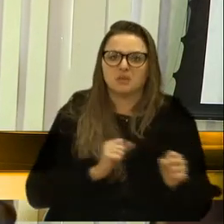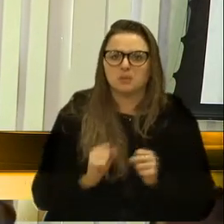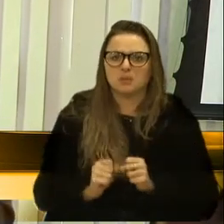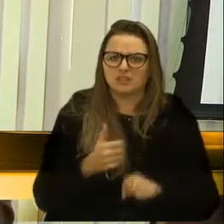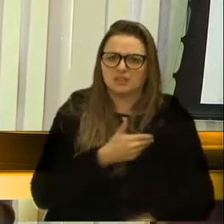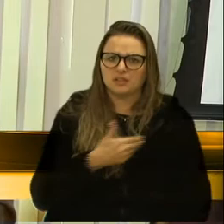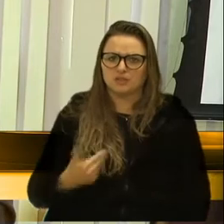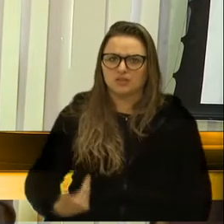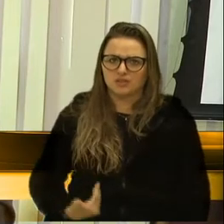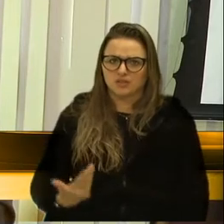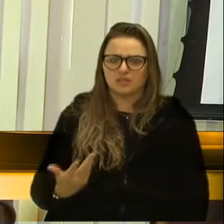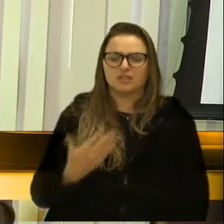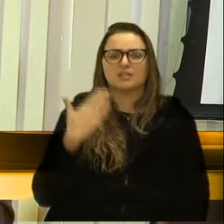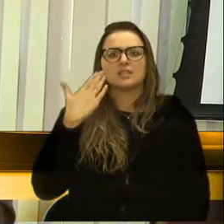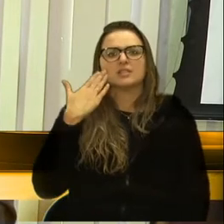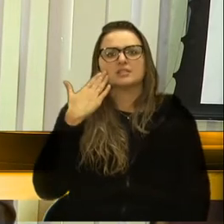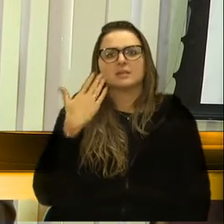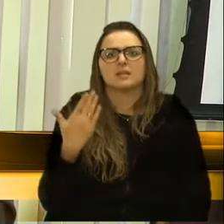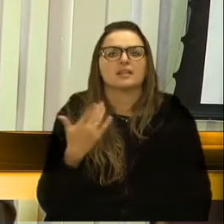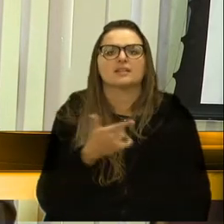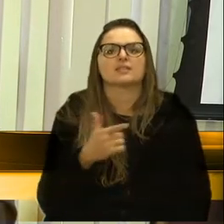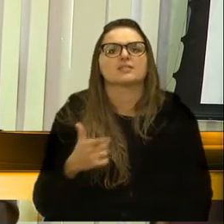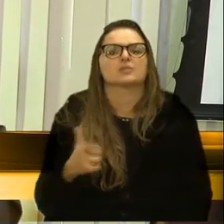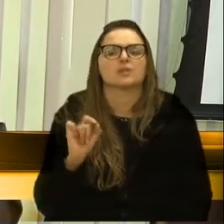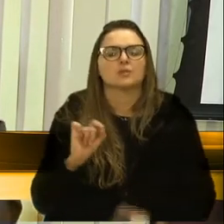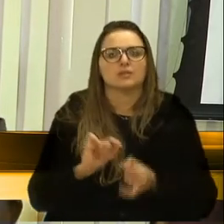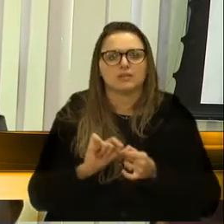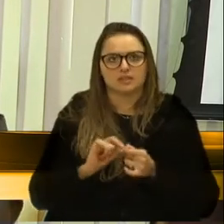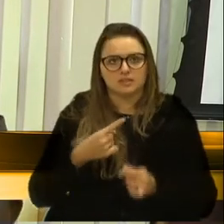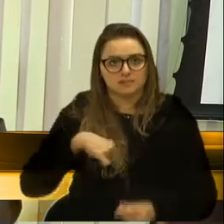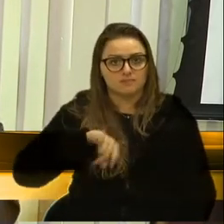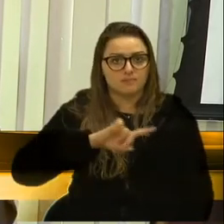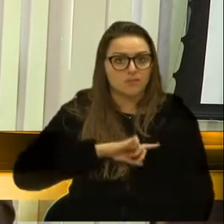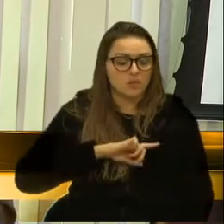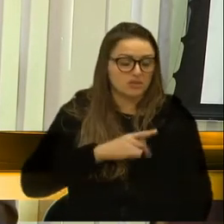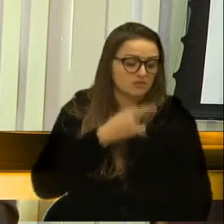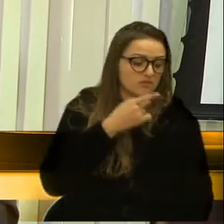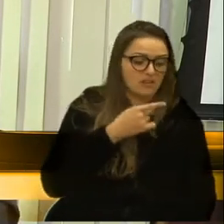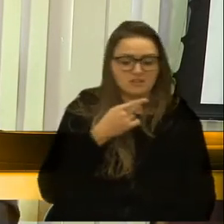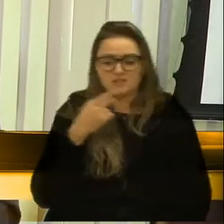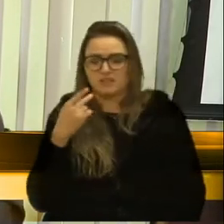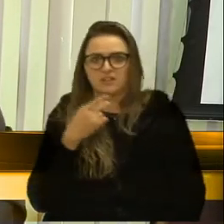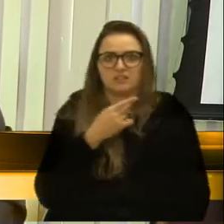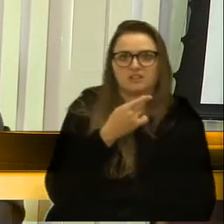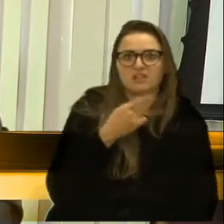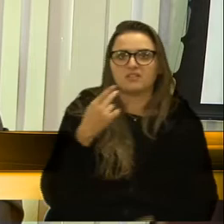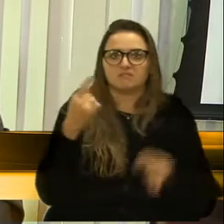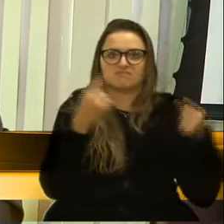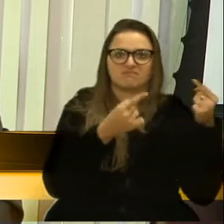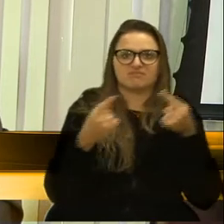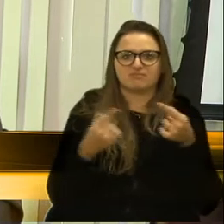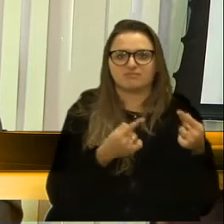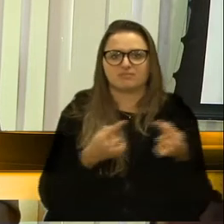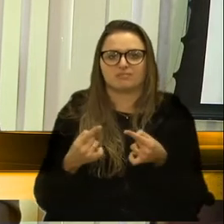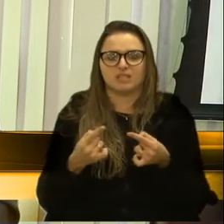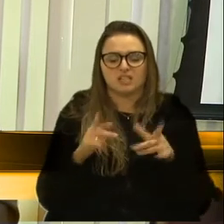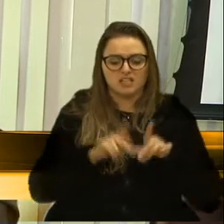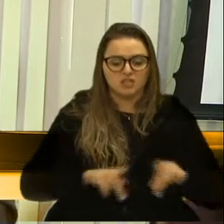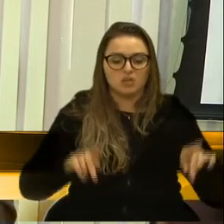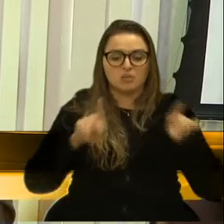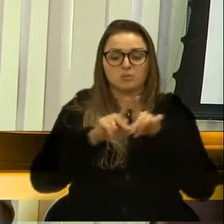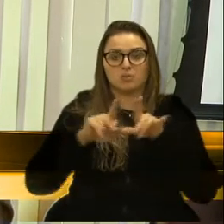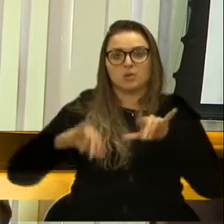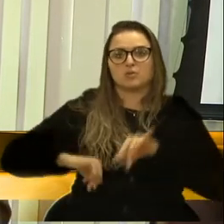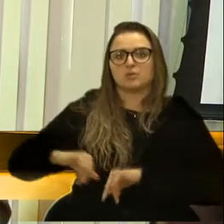Sabemos, estamos indo para um breto que não tem saída. Nós vamos para onde um fala uma coisa, fala outra, ficam discutindo e o povo não